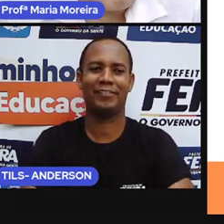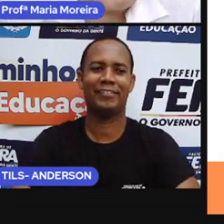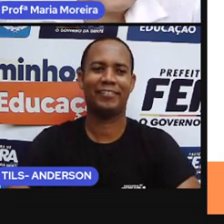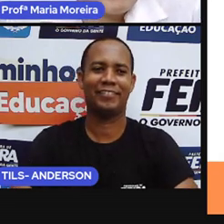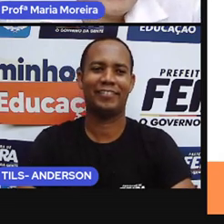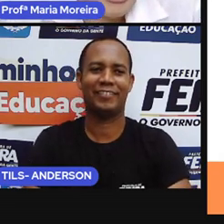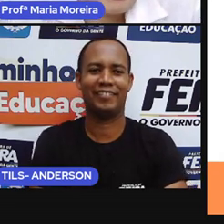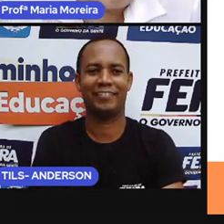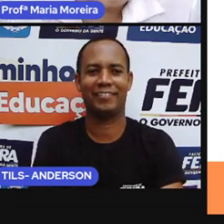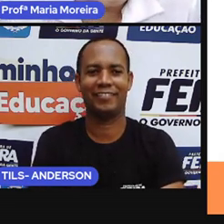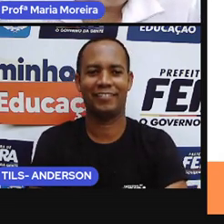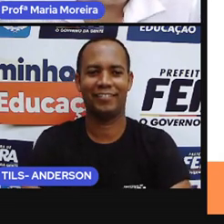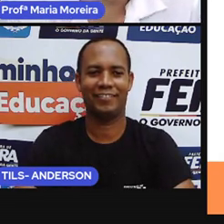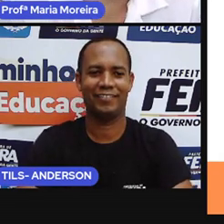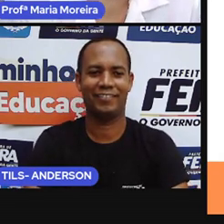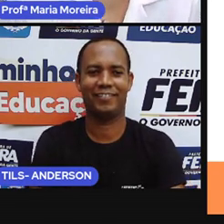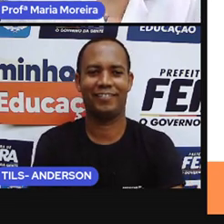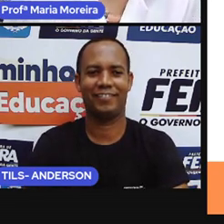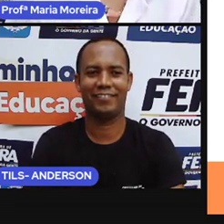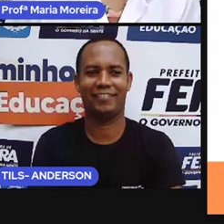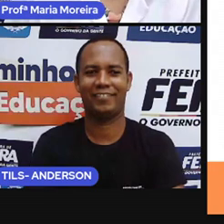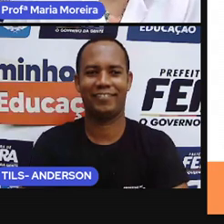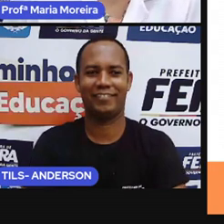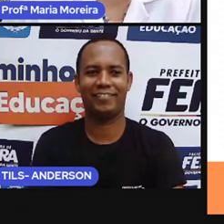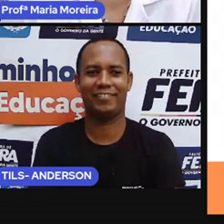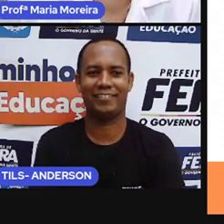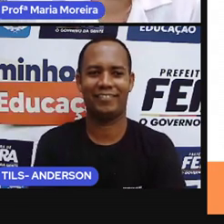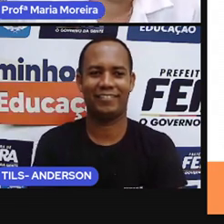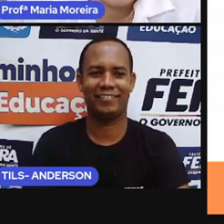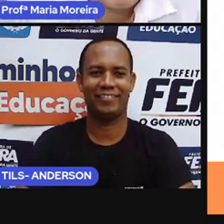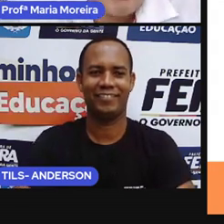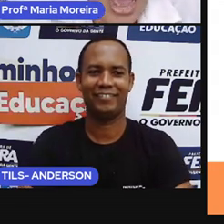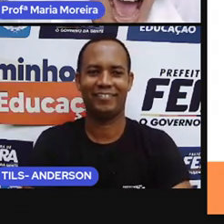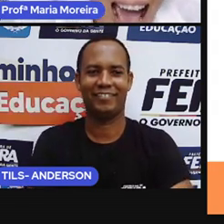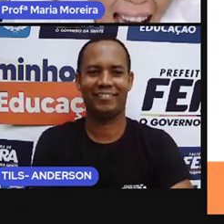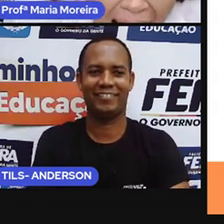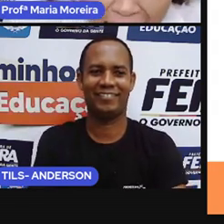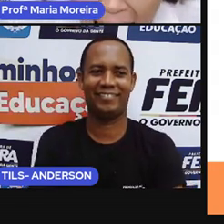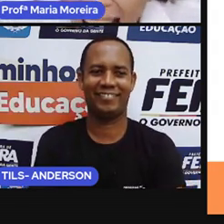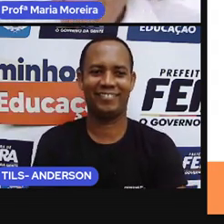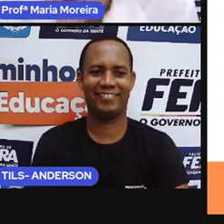Professores, professores da região municipal ali, pela edição dana, a pós-porte de salar.